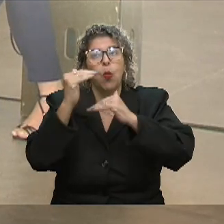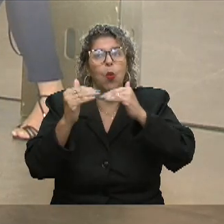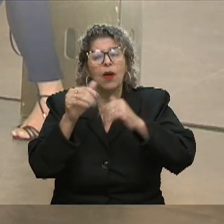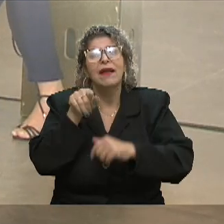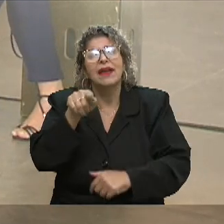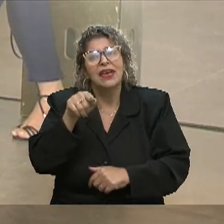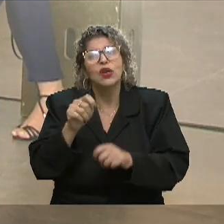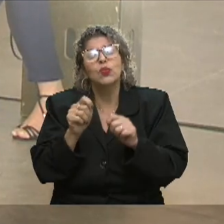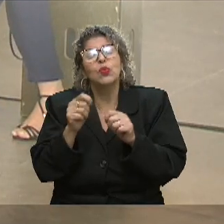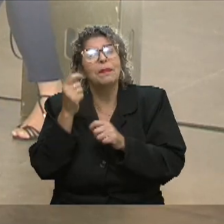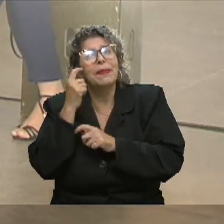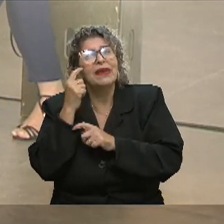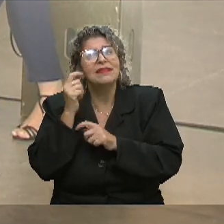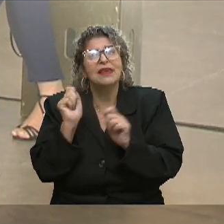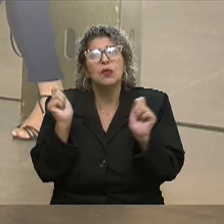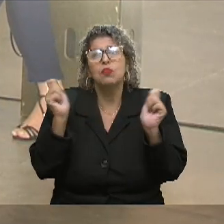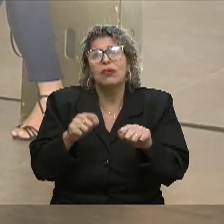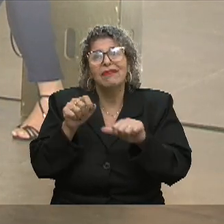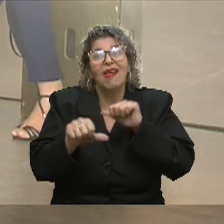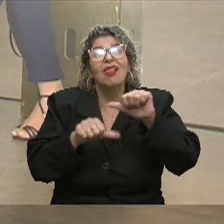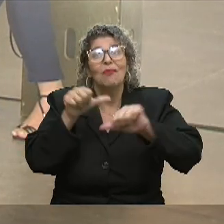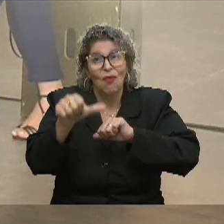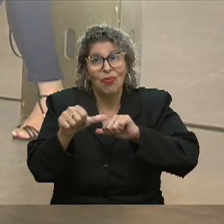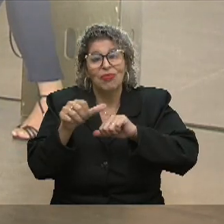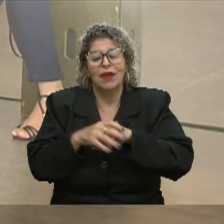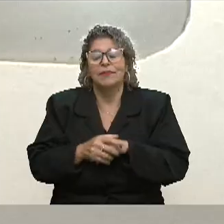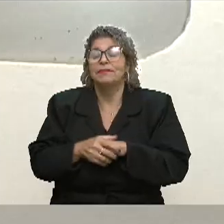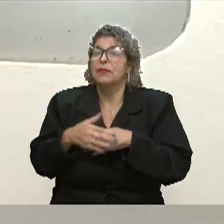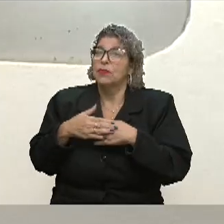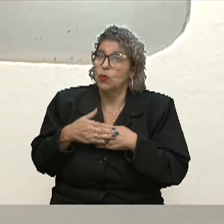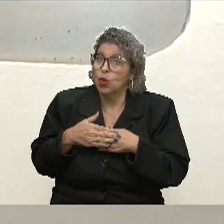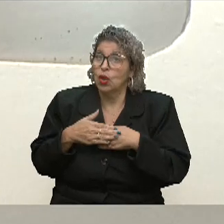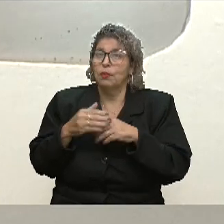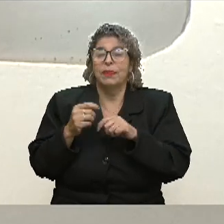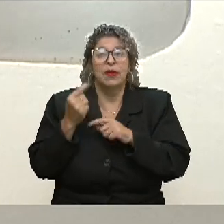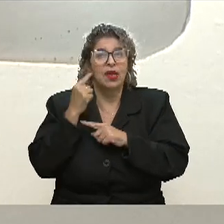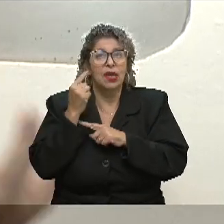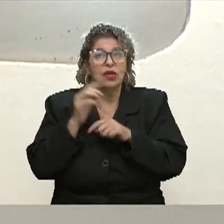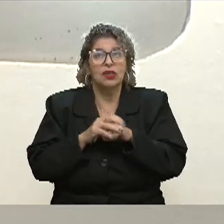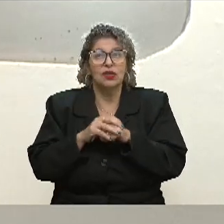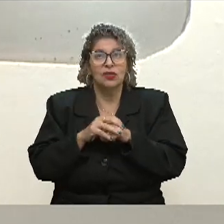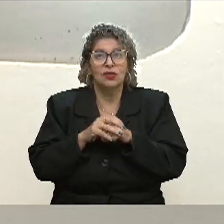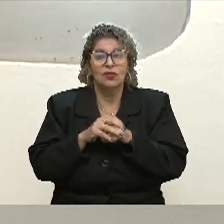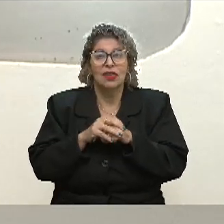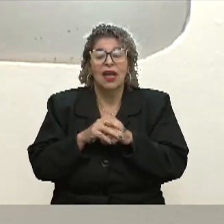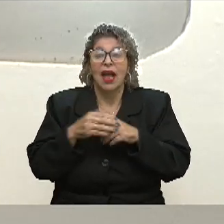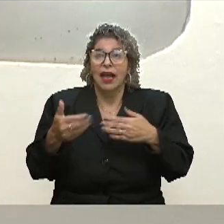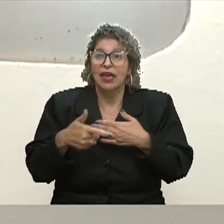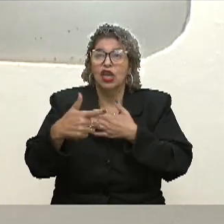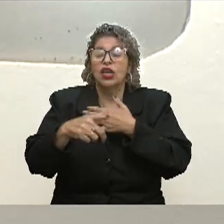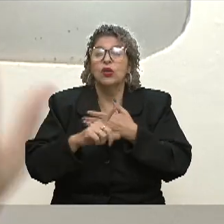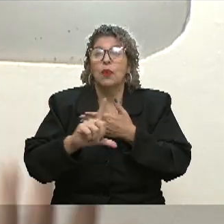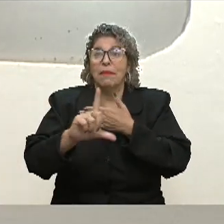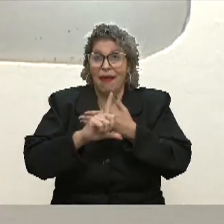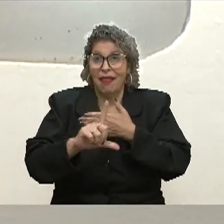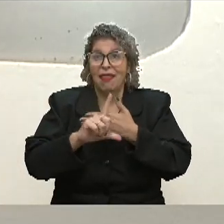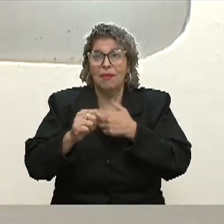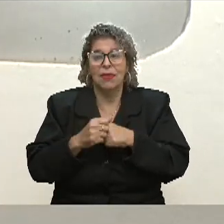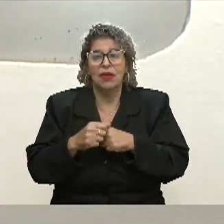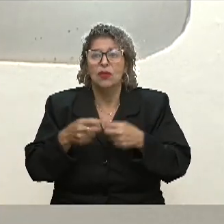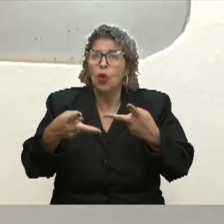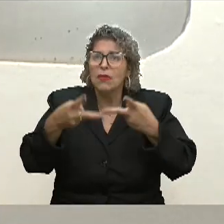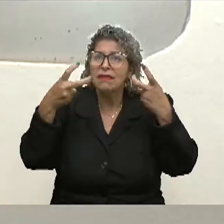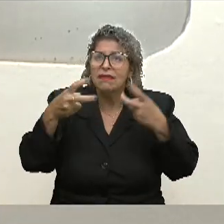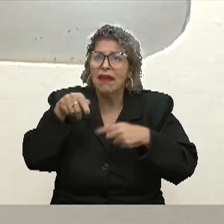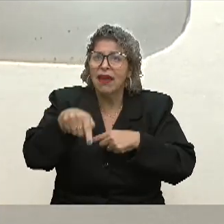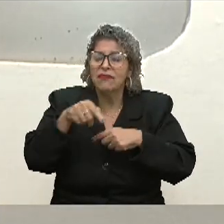que tu acha que pode ser feito para a gente mudar essa realidade? Eu acho que um bom exemplo disso é o nosso próprio parlamento, né? A gente tem muito menos mulheres do que